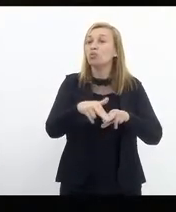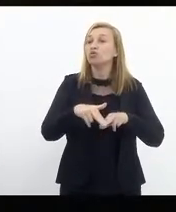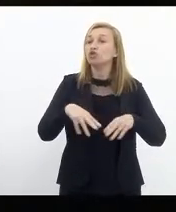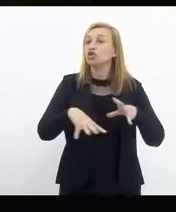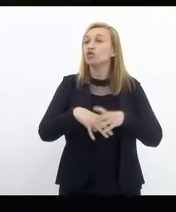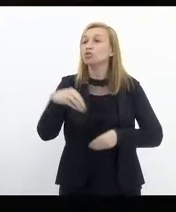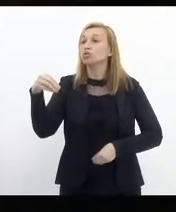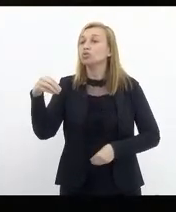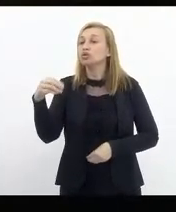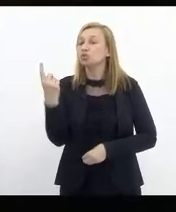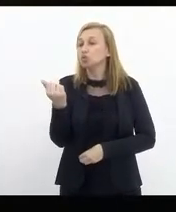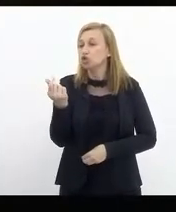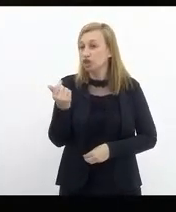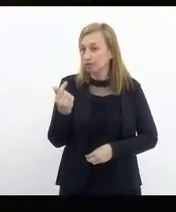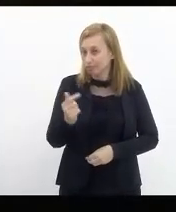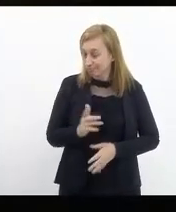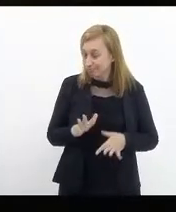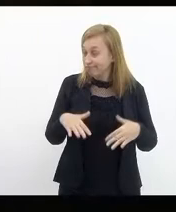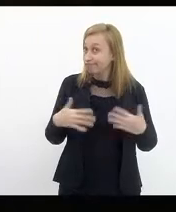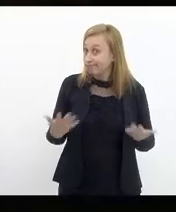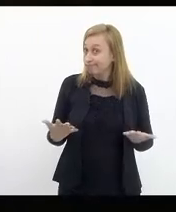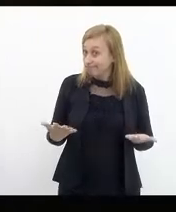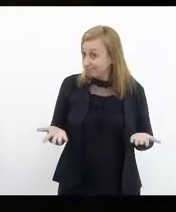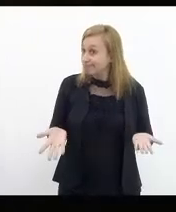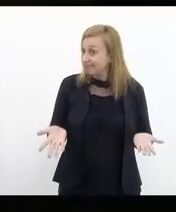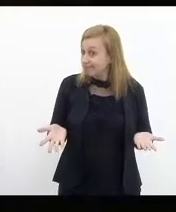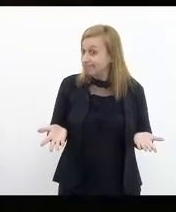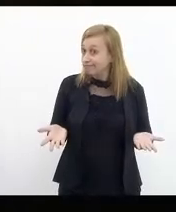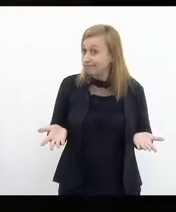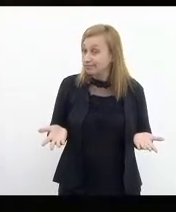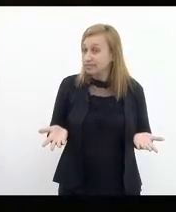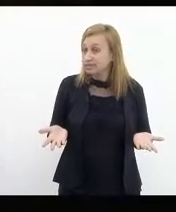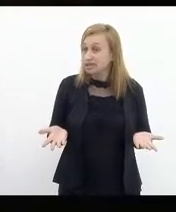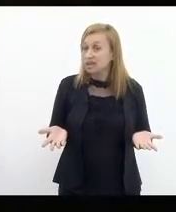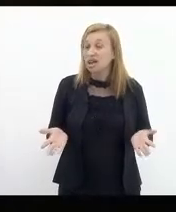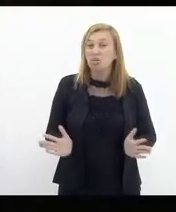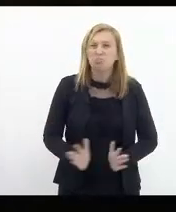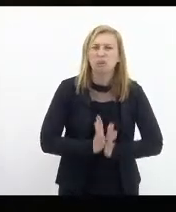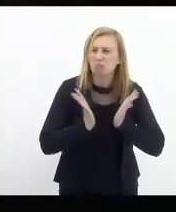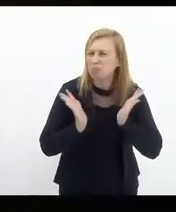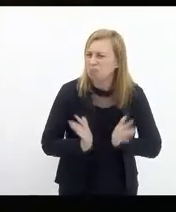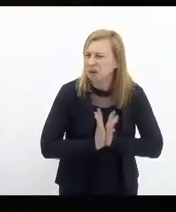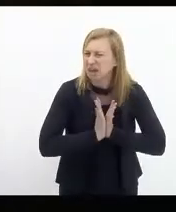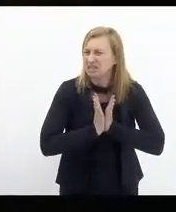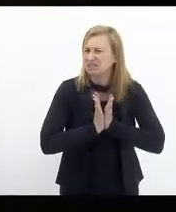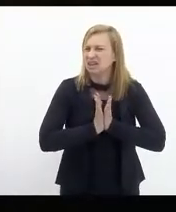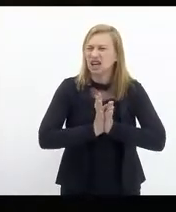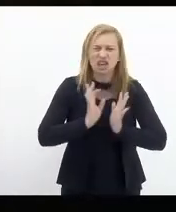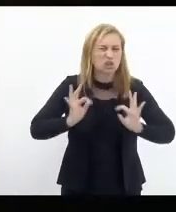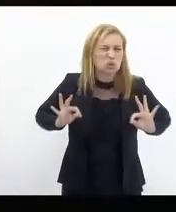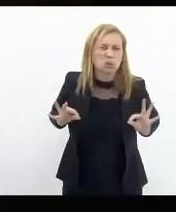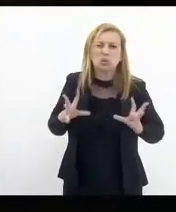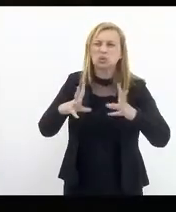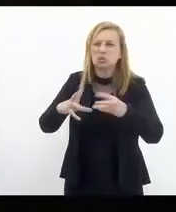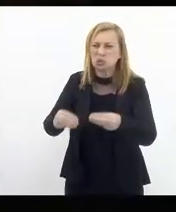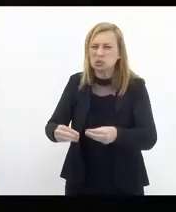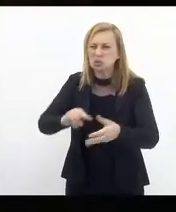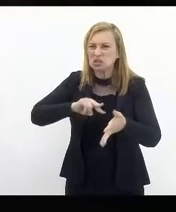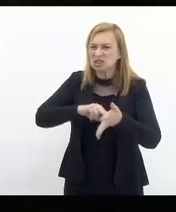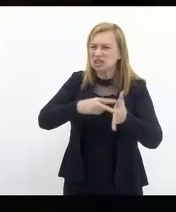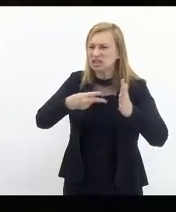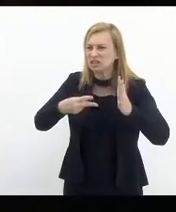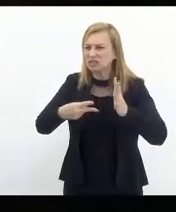desaparecimento. deixando no rastro miséria e tudo aquilo que significa